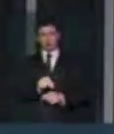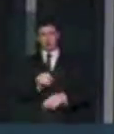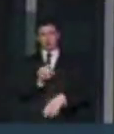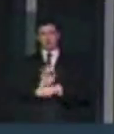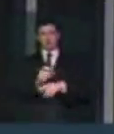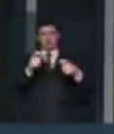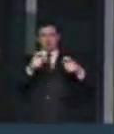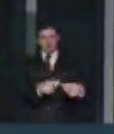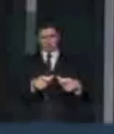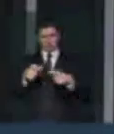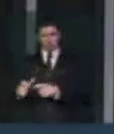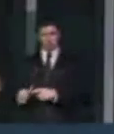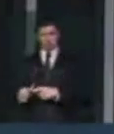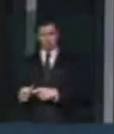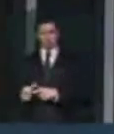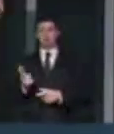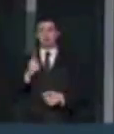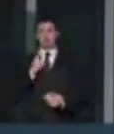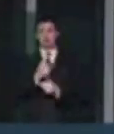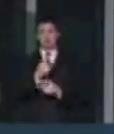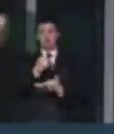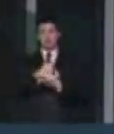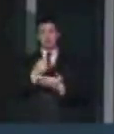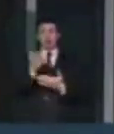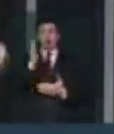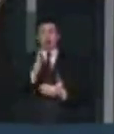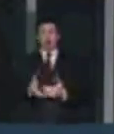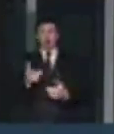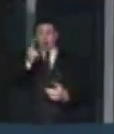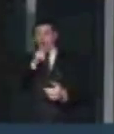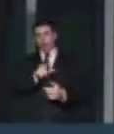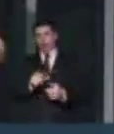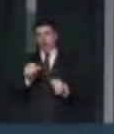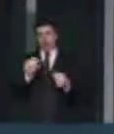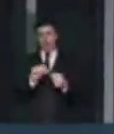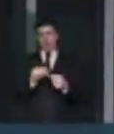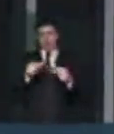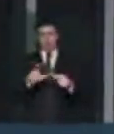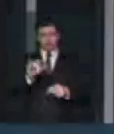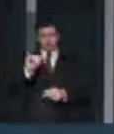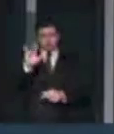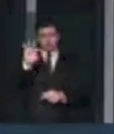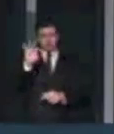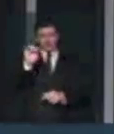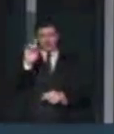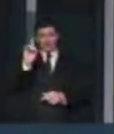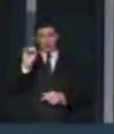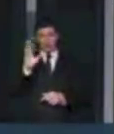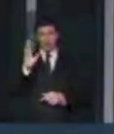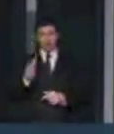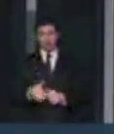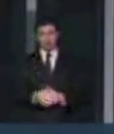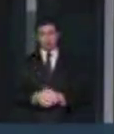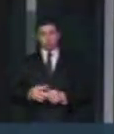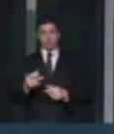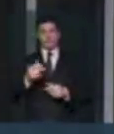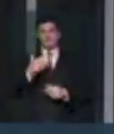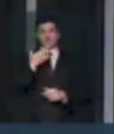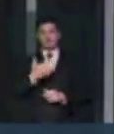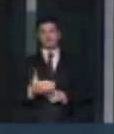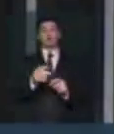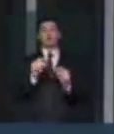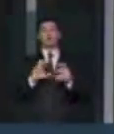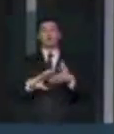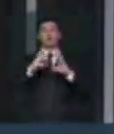estabelecidos em contratos e execuções de campos licitados e políticas desenvolvidas para favorecer uma